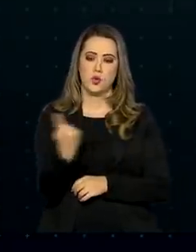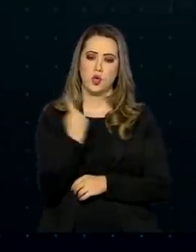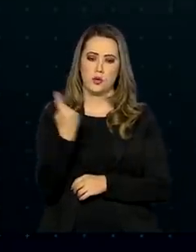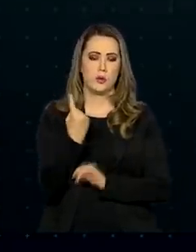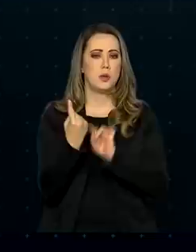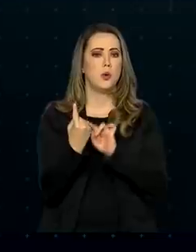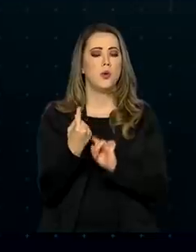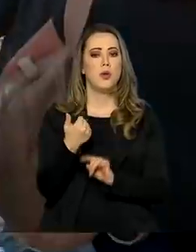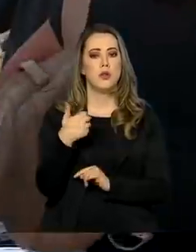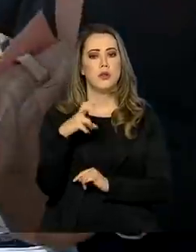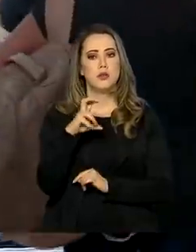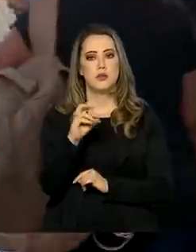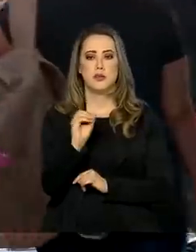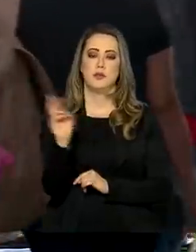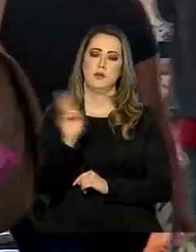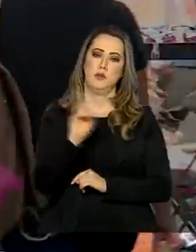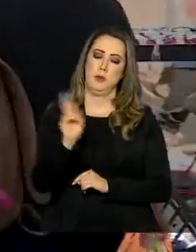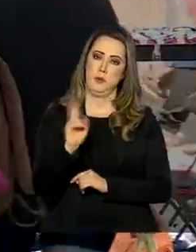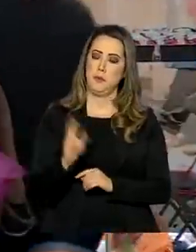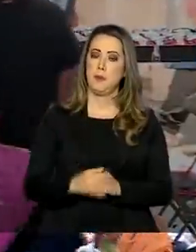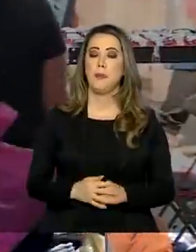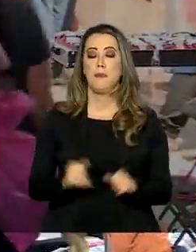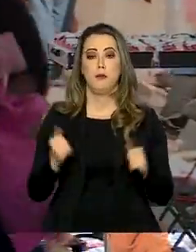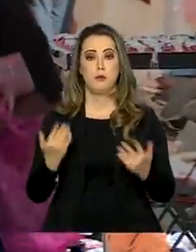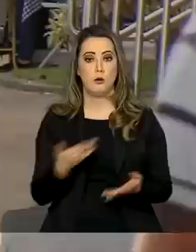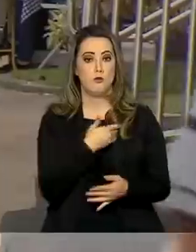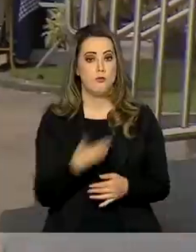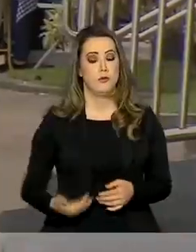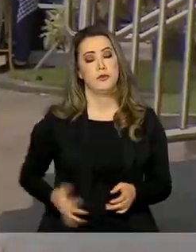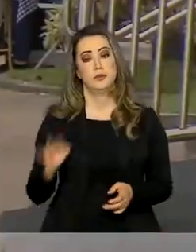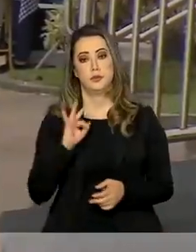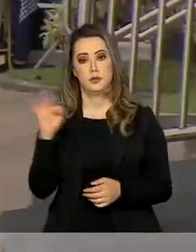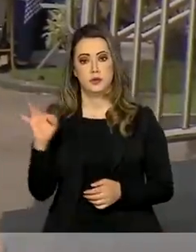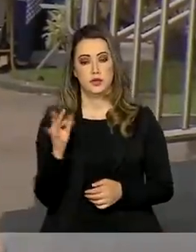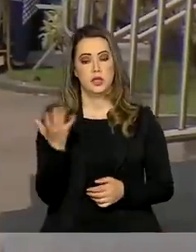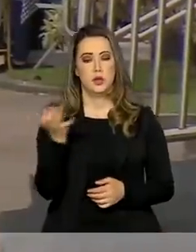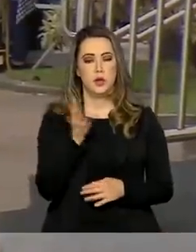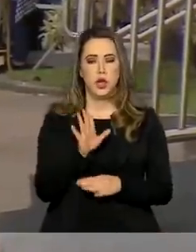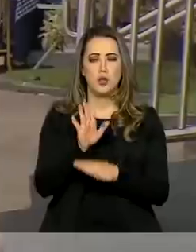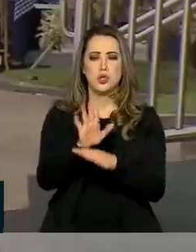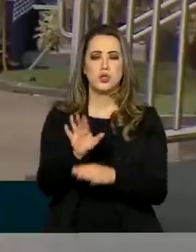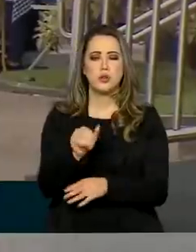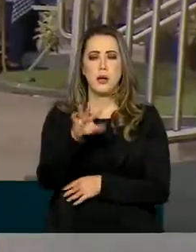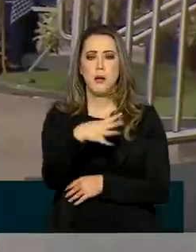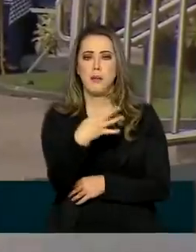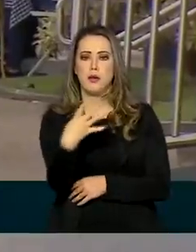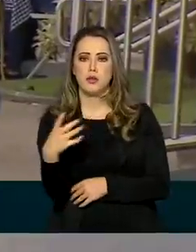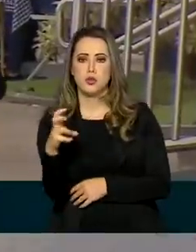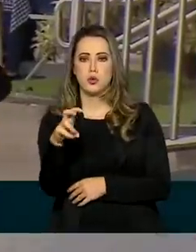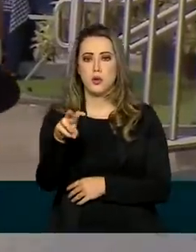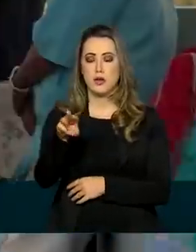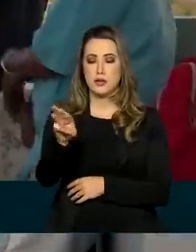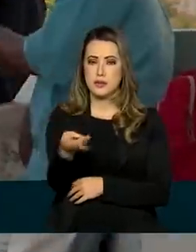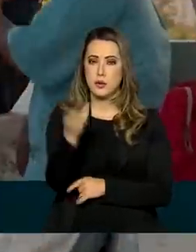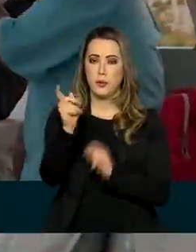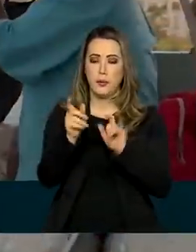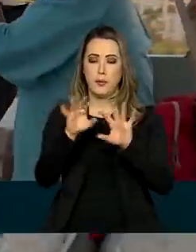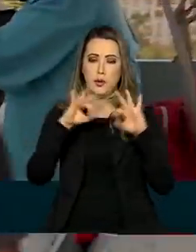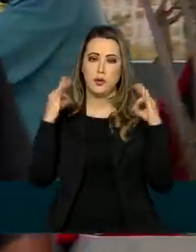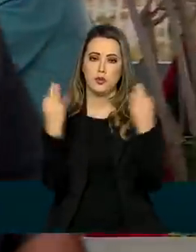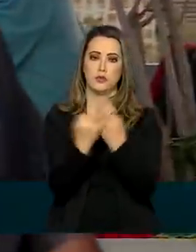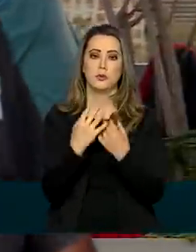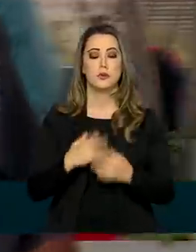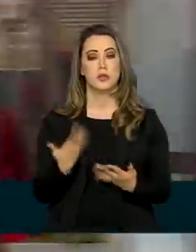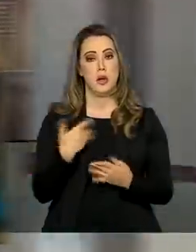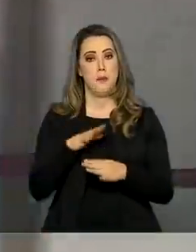150,00. O governo federal espera atender mais de 45 milhões de famílias. O auxílio